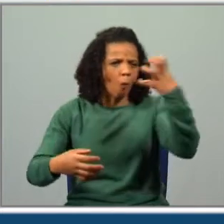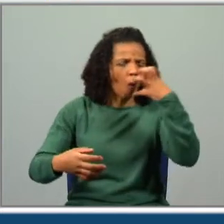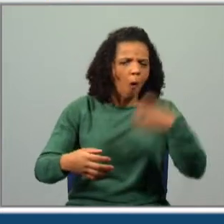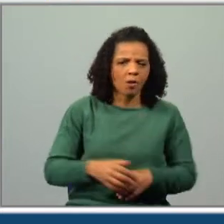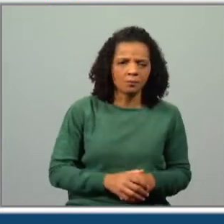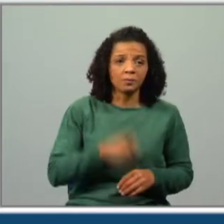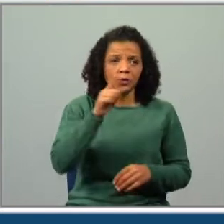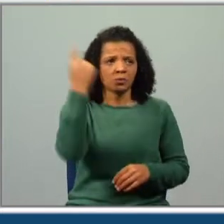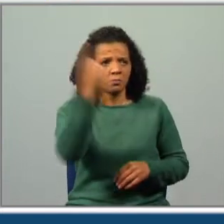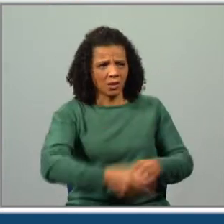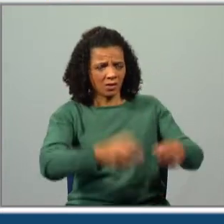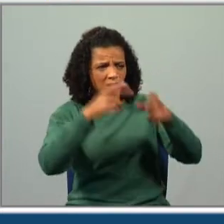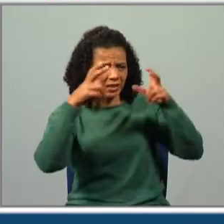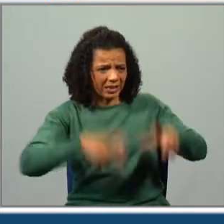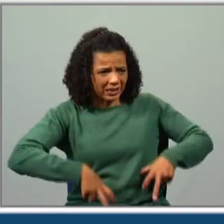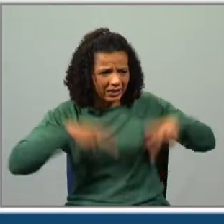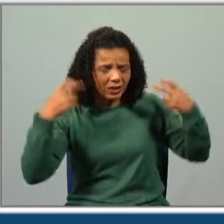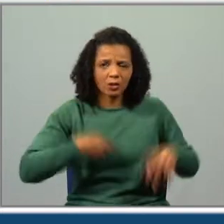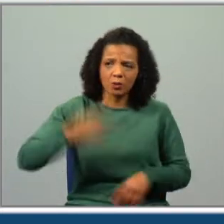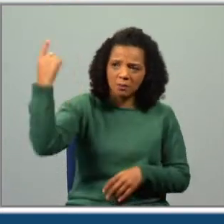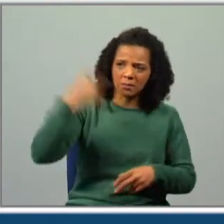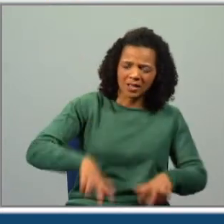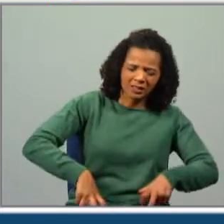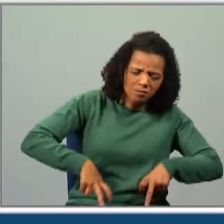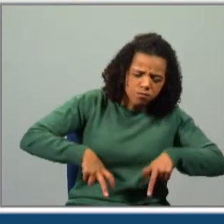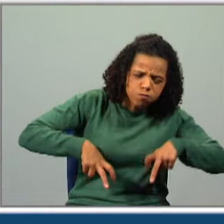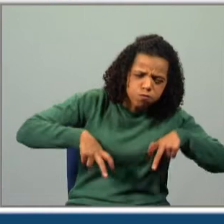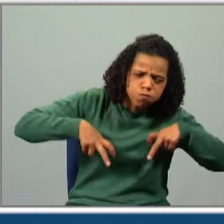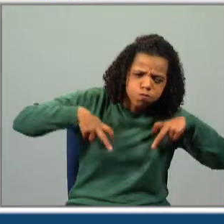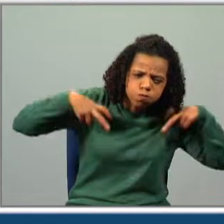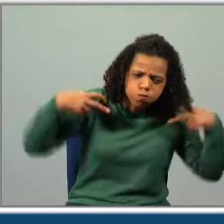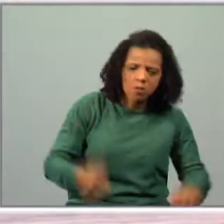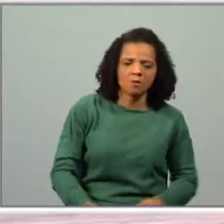Tens de ser rico! Tens de ser riquíssimo!